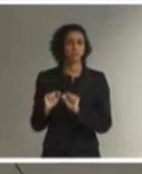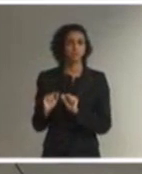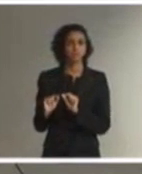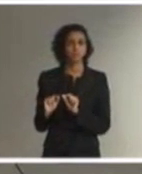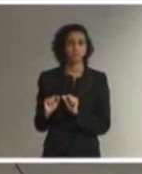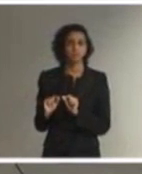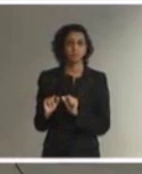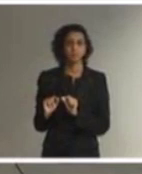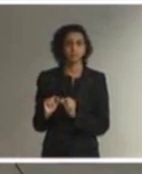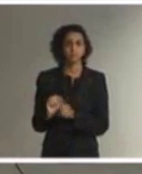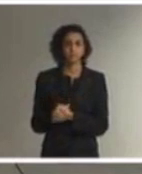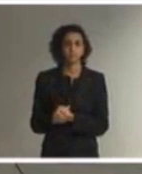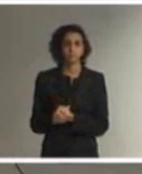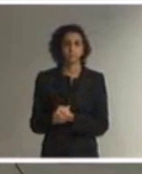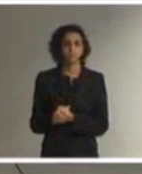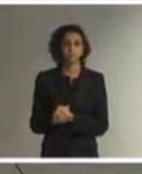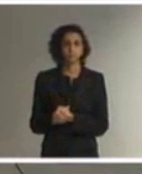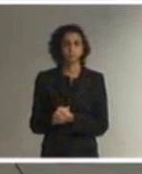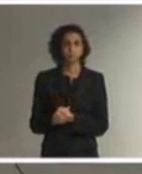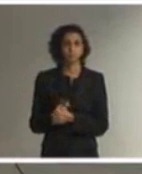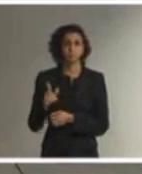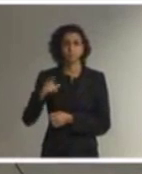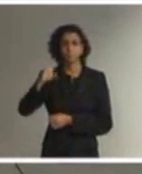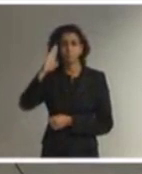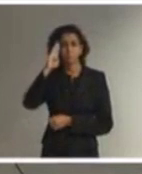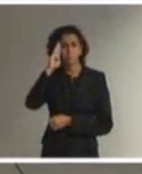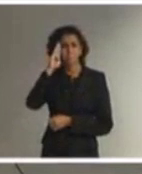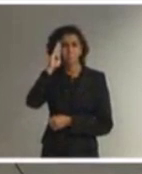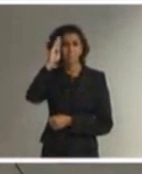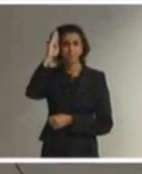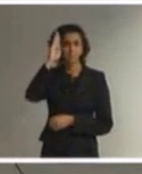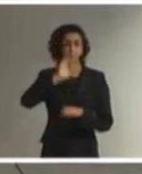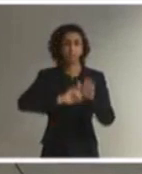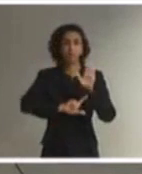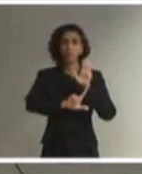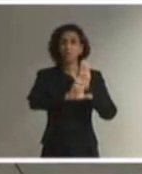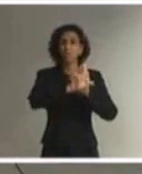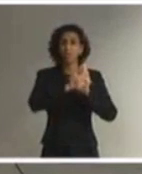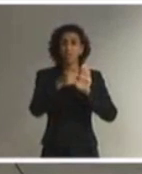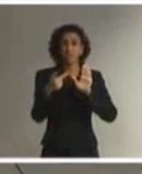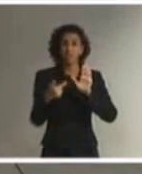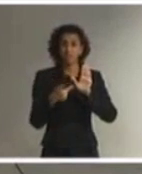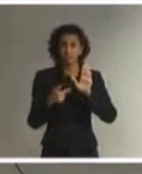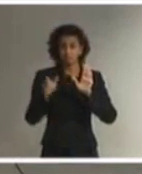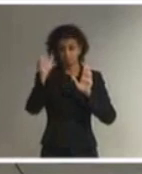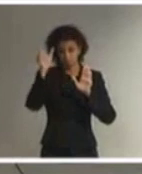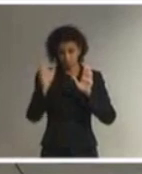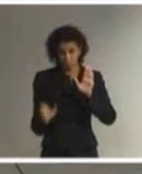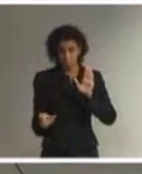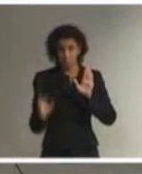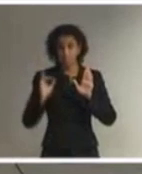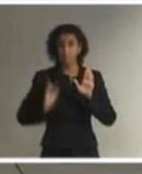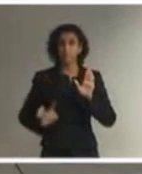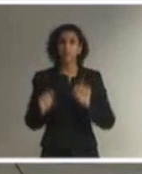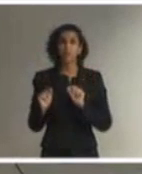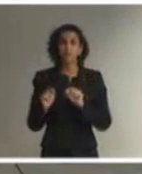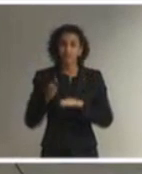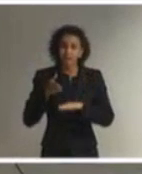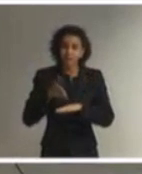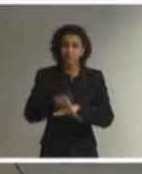a espinha dorsal desta lei e da pessoa com deficiência, a